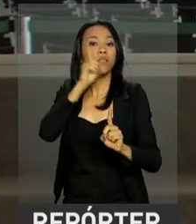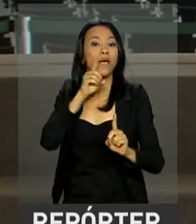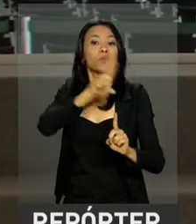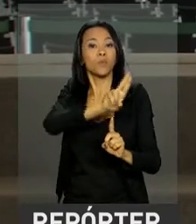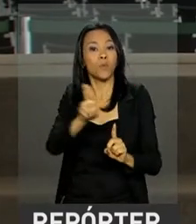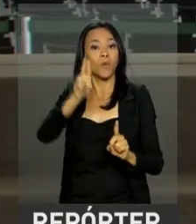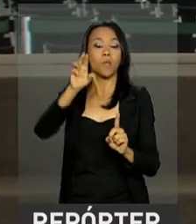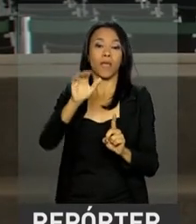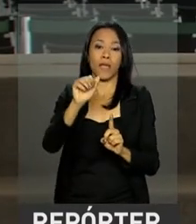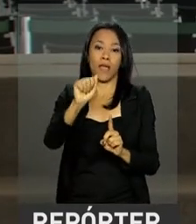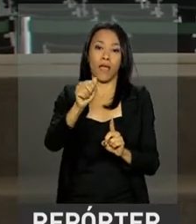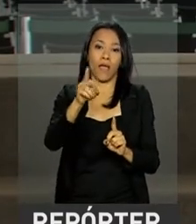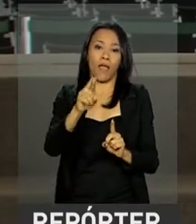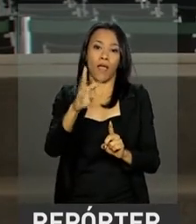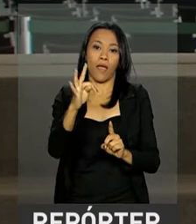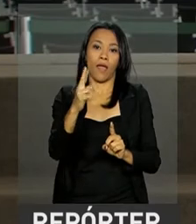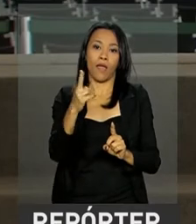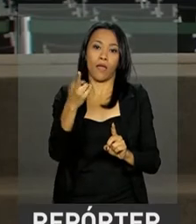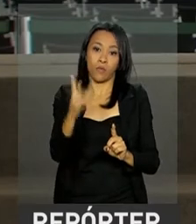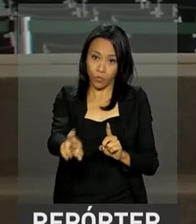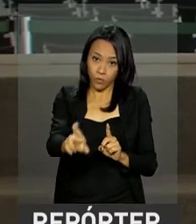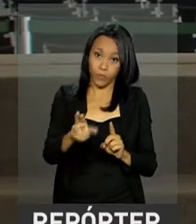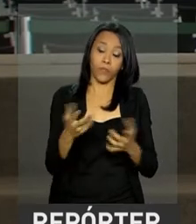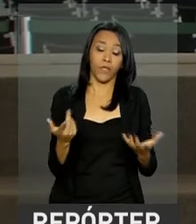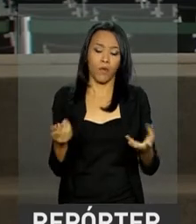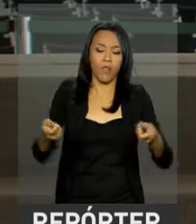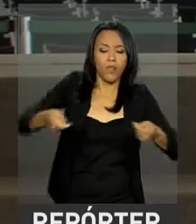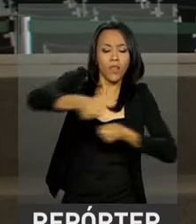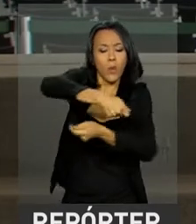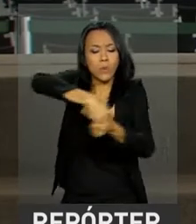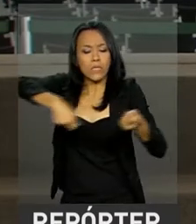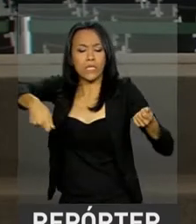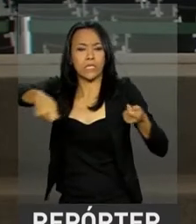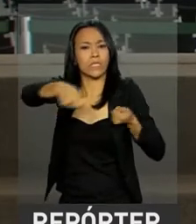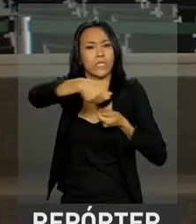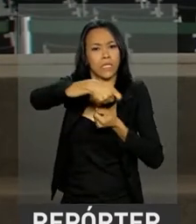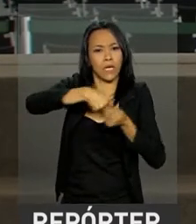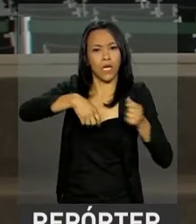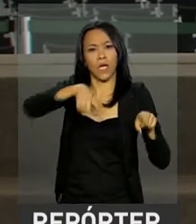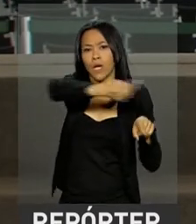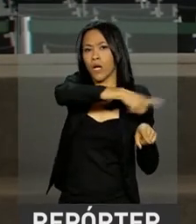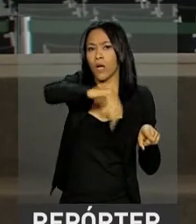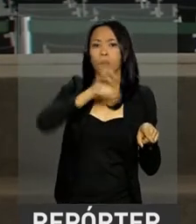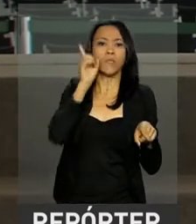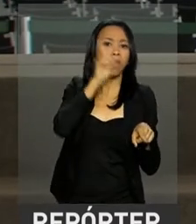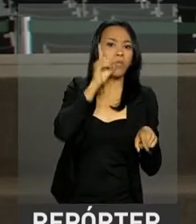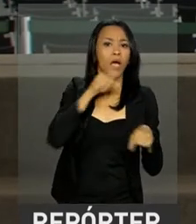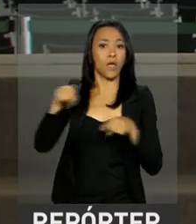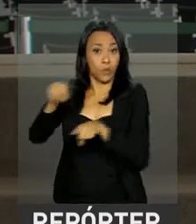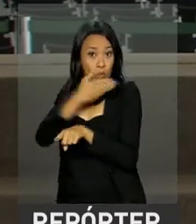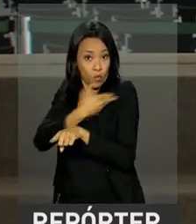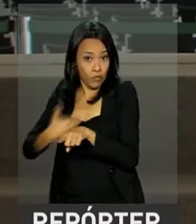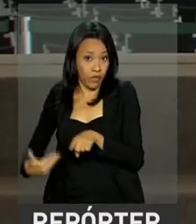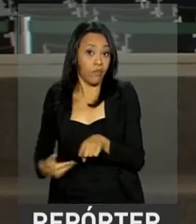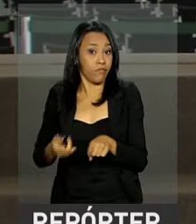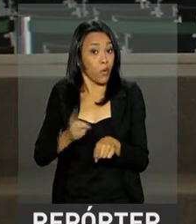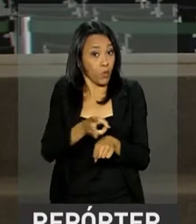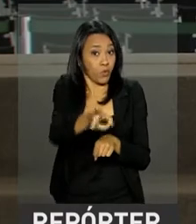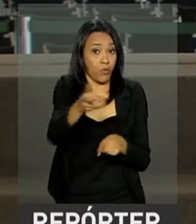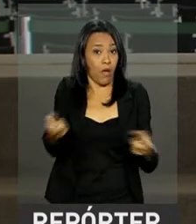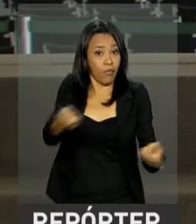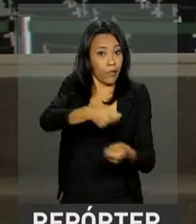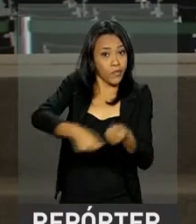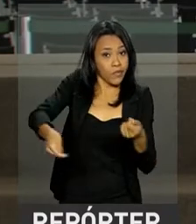Maia. As negociações entre governo e deputados vão continuar para que se chegue um acordo e o